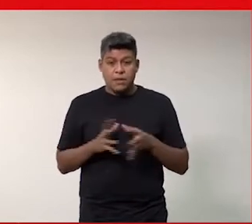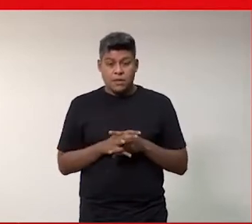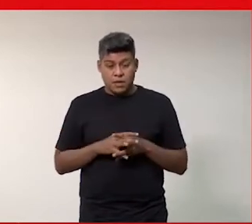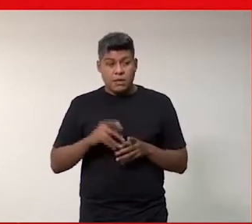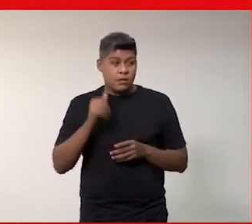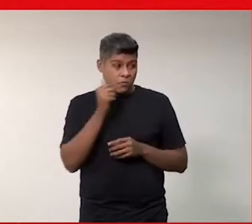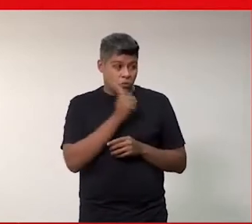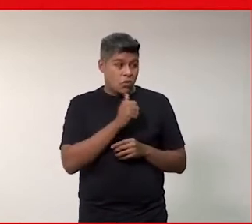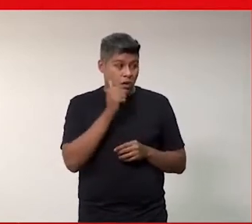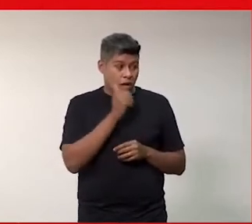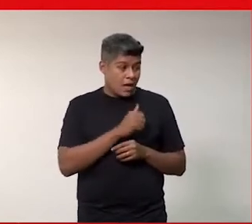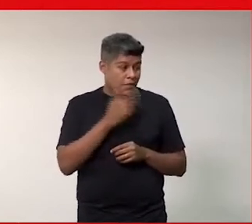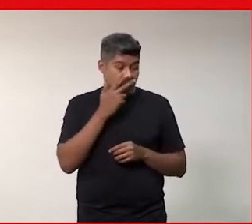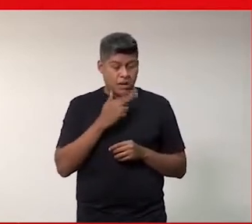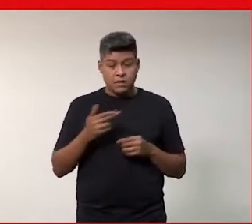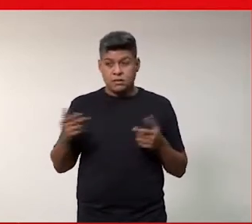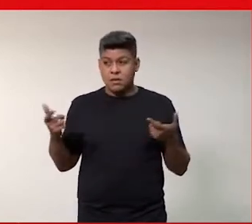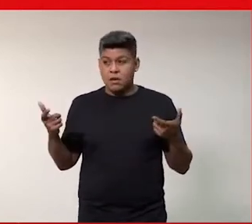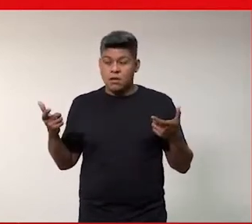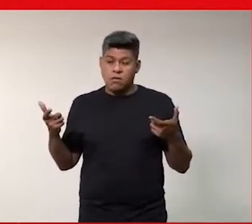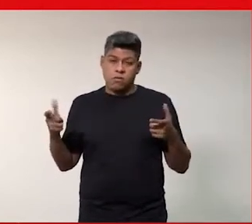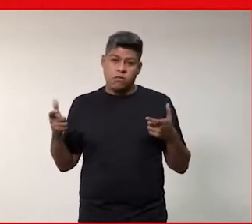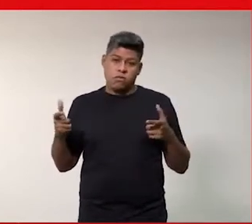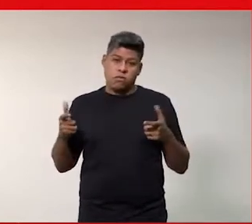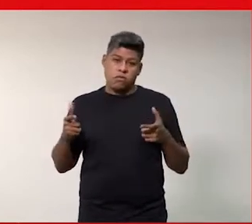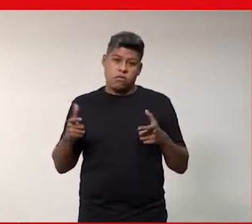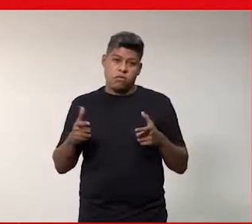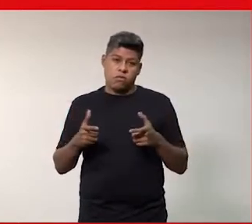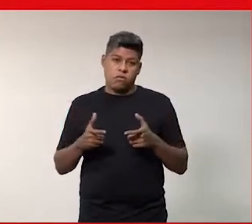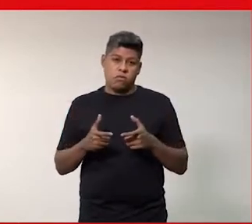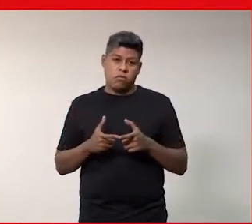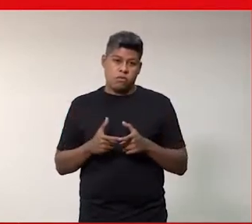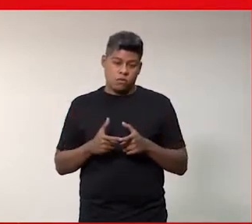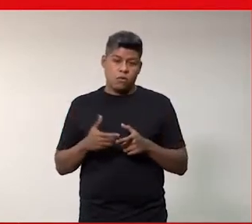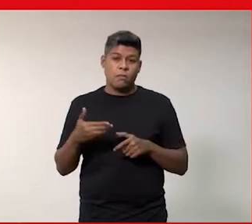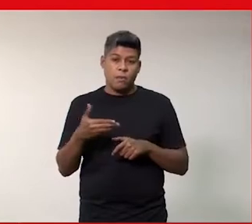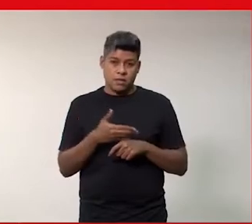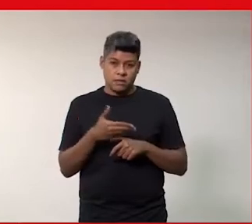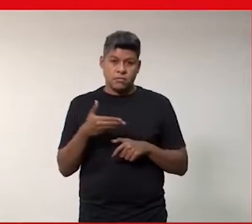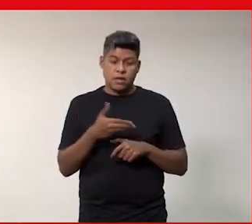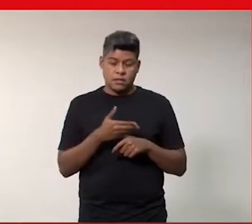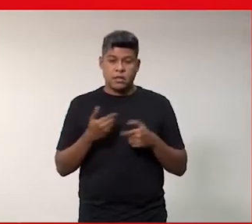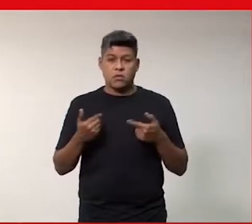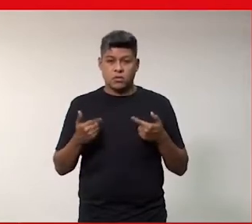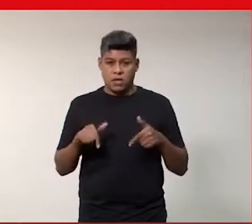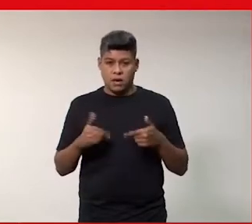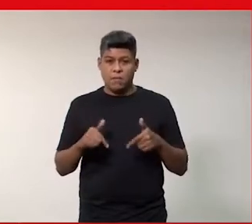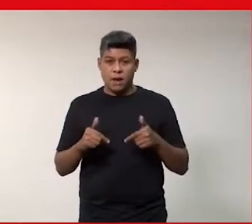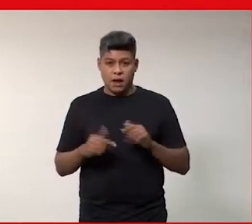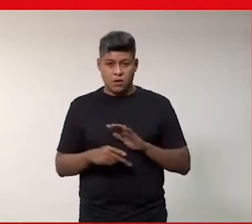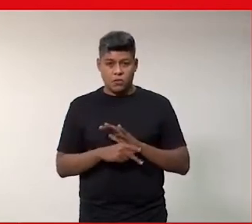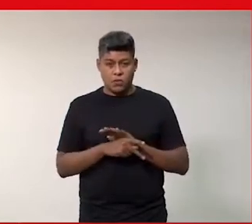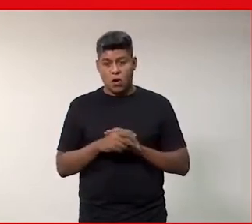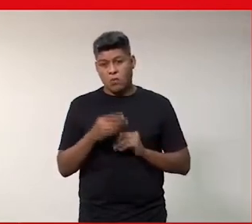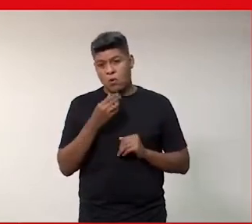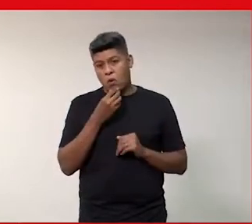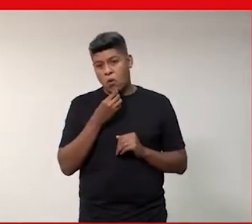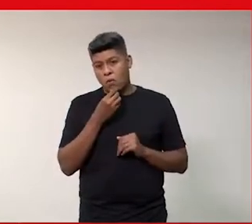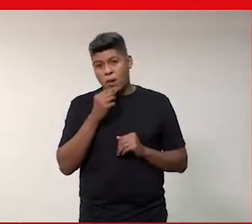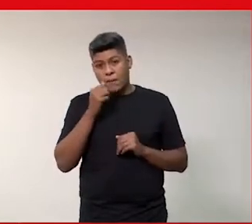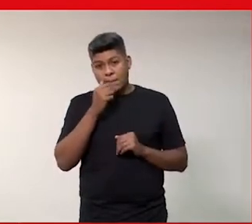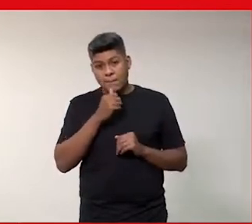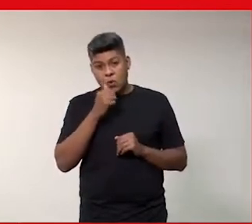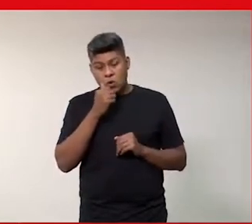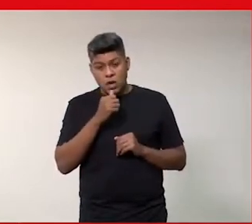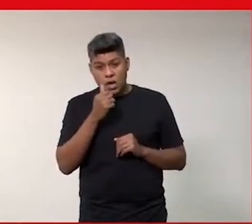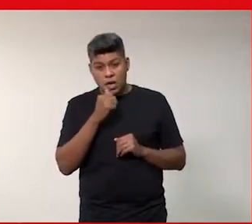as mulheres tiveram uma queda muito maior, né, na participação do mercado de trabalho, em relação aos homens. As mulheres tiveram